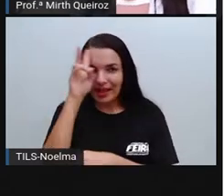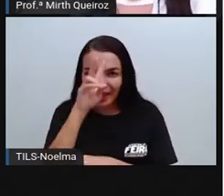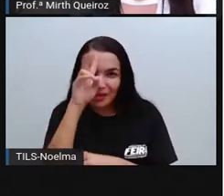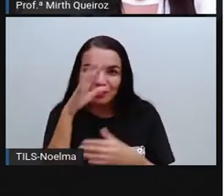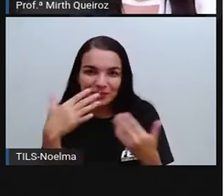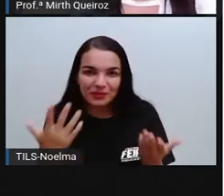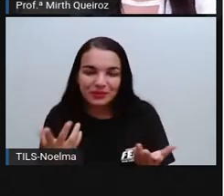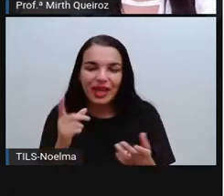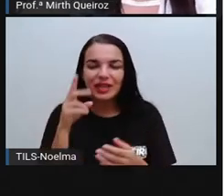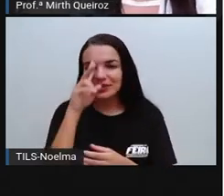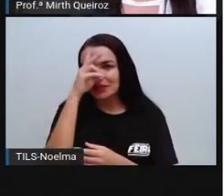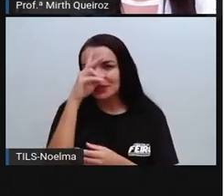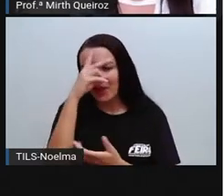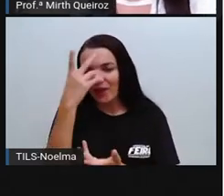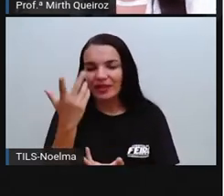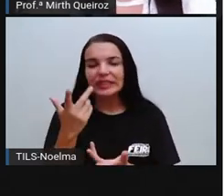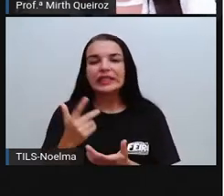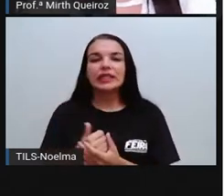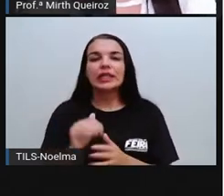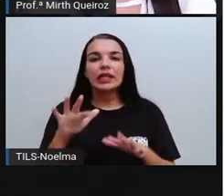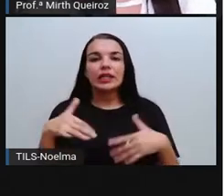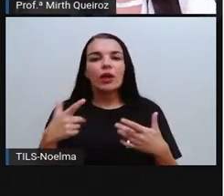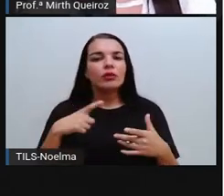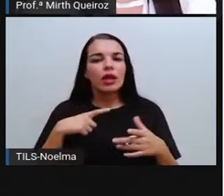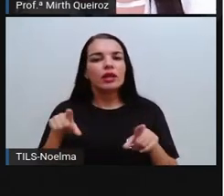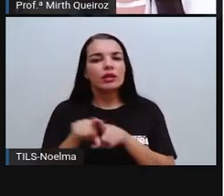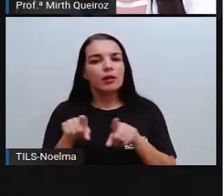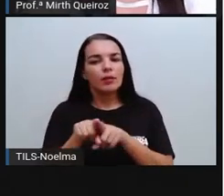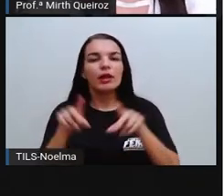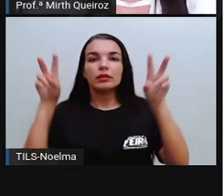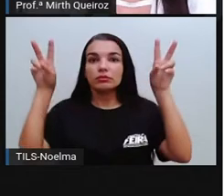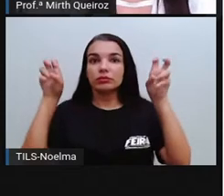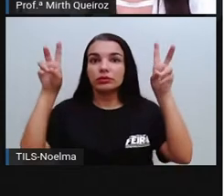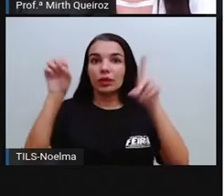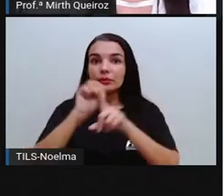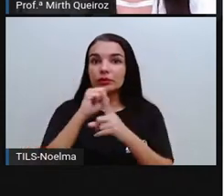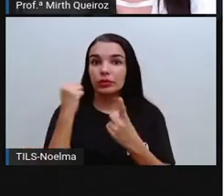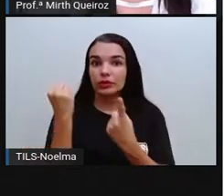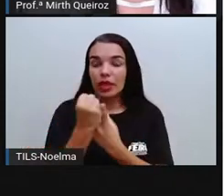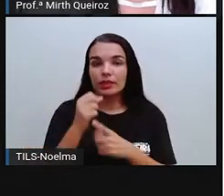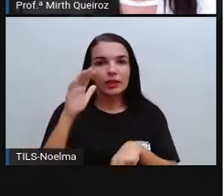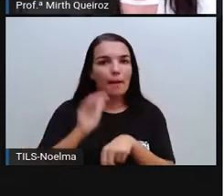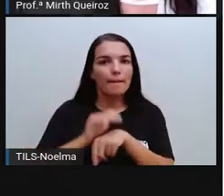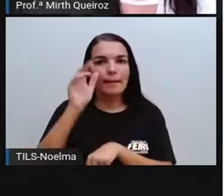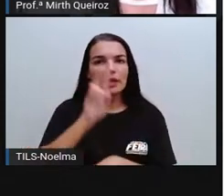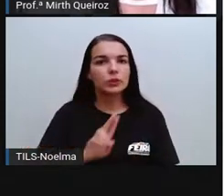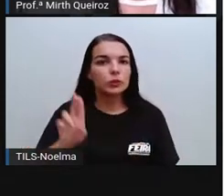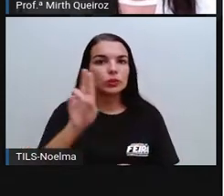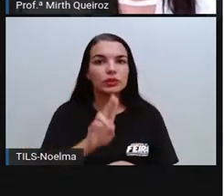Nós temos no cordel também alguns temas sociais, né? São os mais utilizados aí.